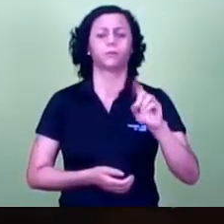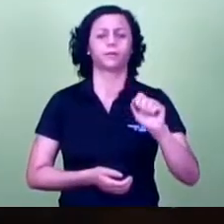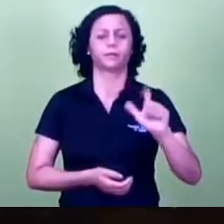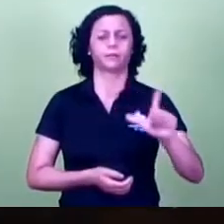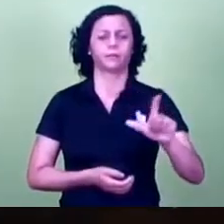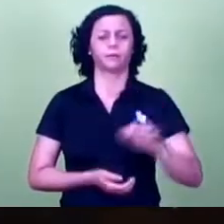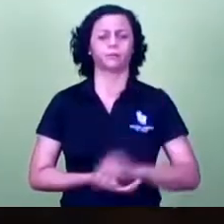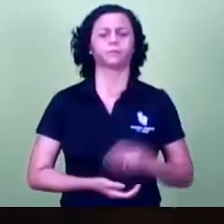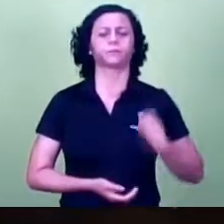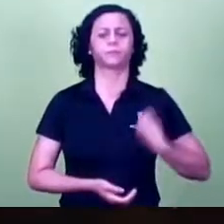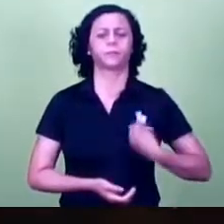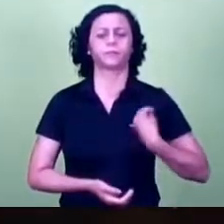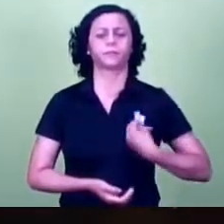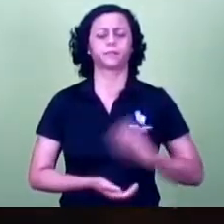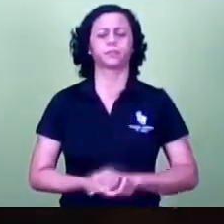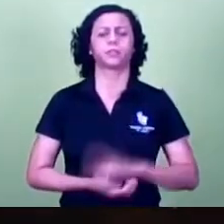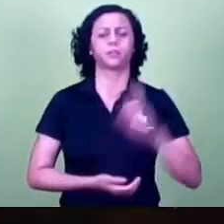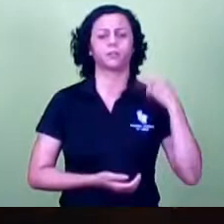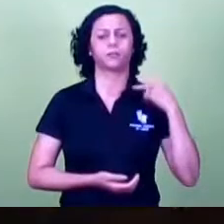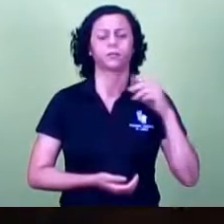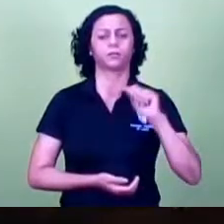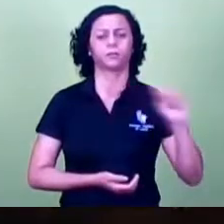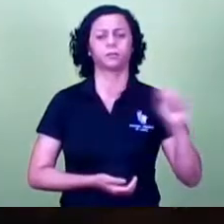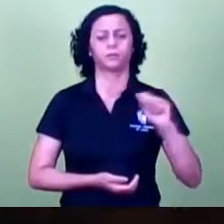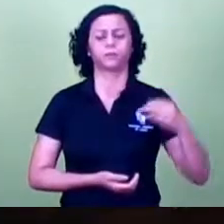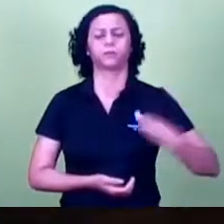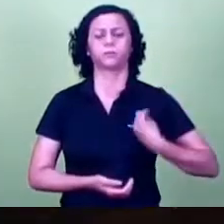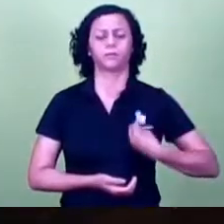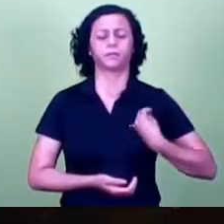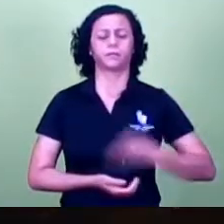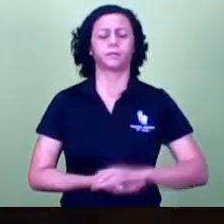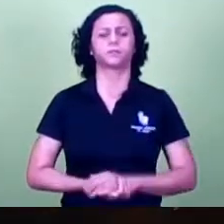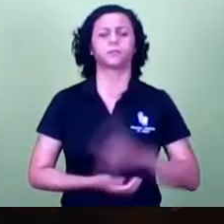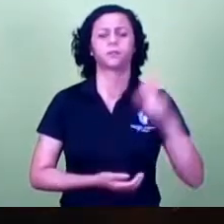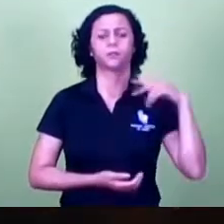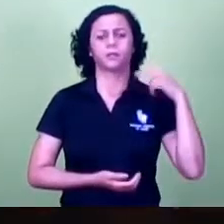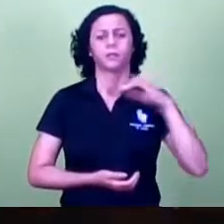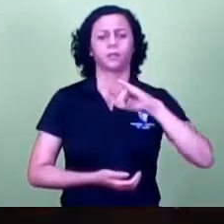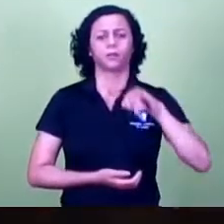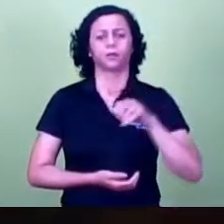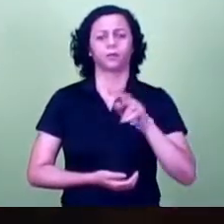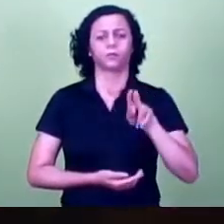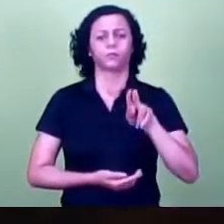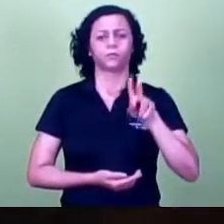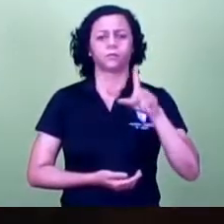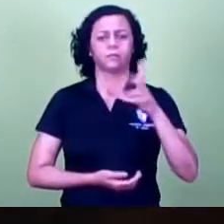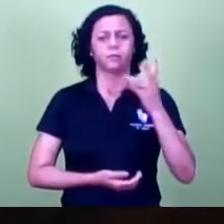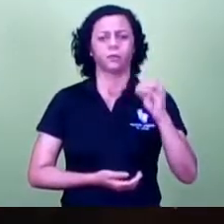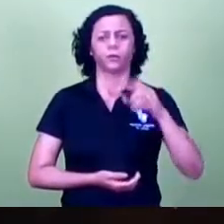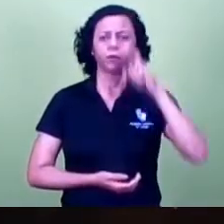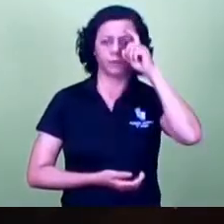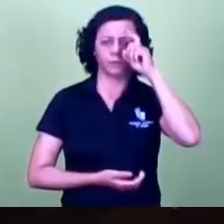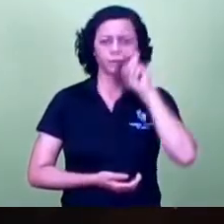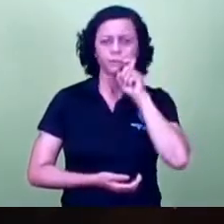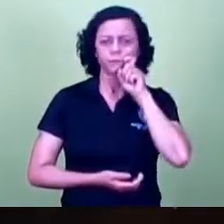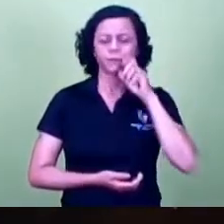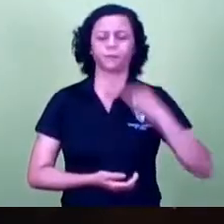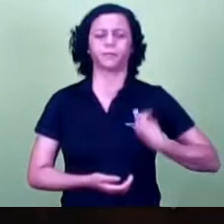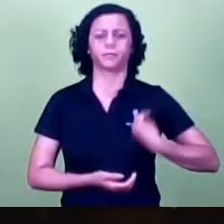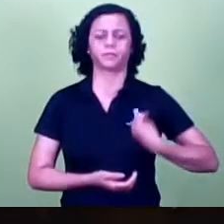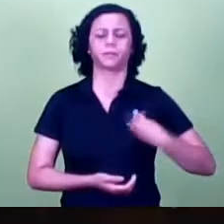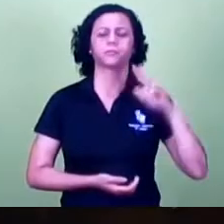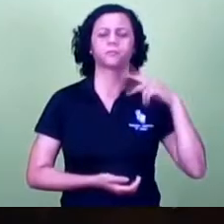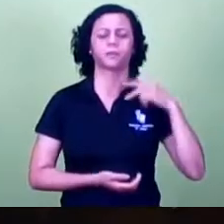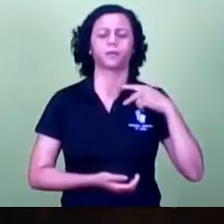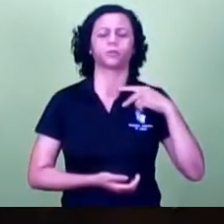Presente, excelência. Vereador doutor Antônio Guiar. Presente, excelência. Vereador Julinho Rossioli. Presente, excelência. Vereador Wagner Antônio